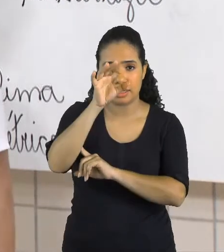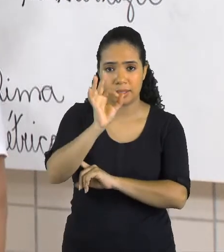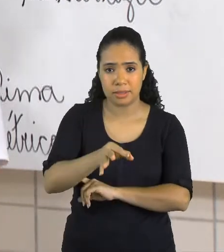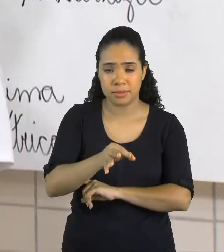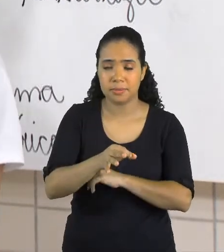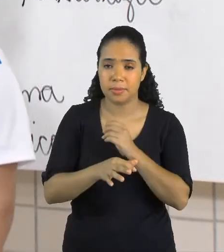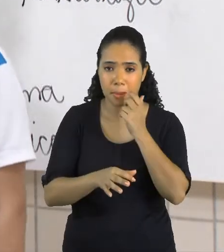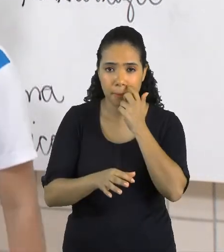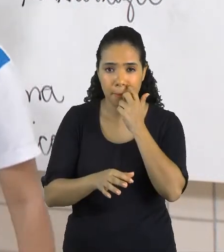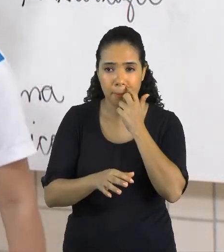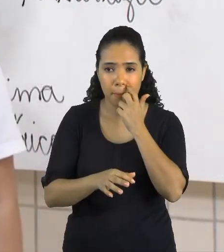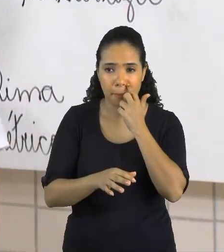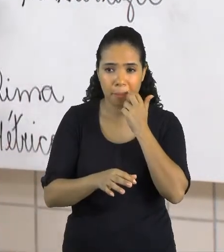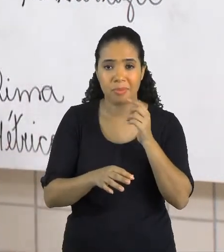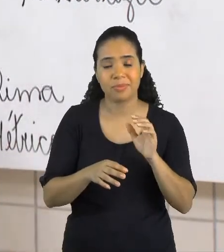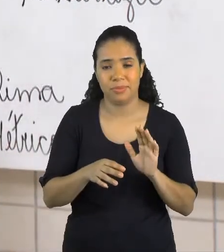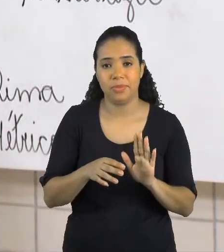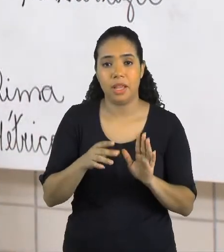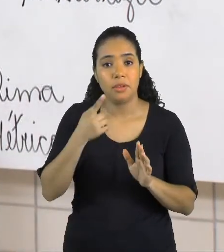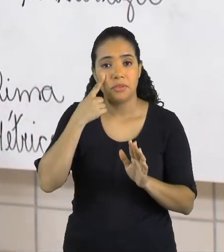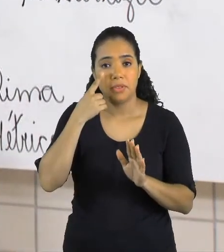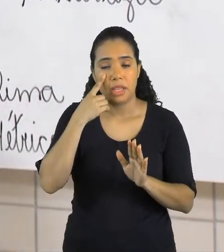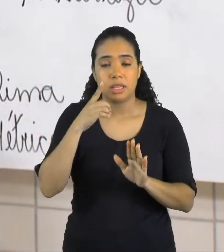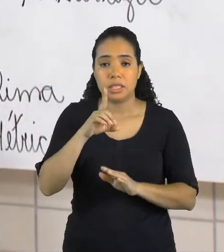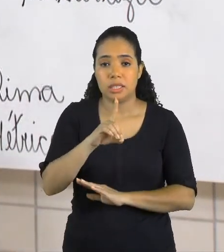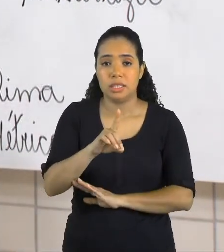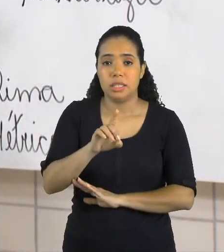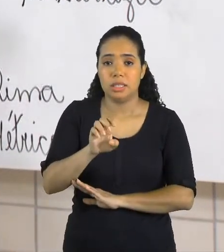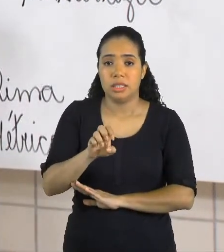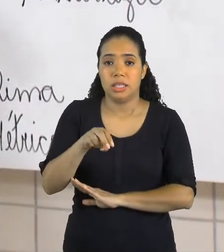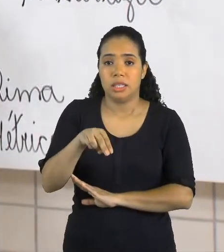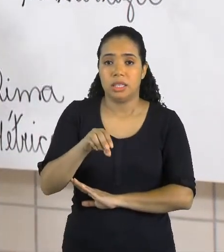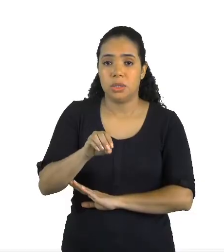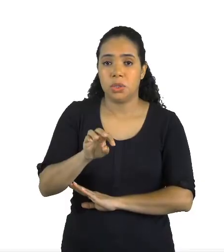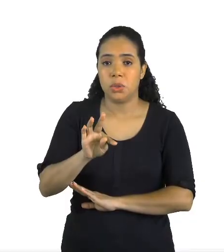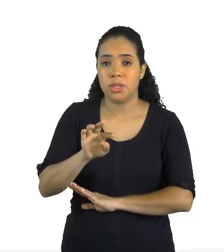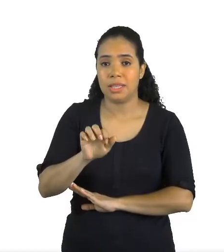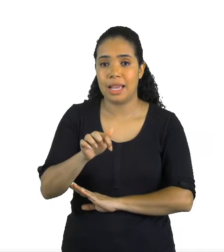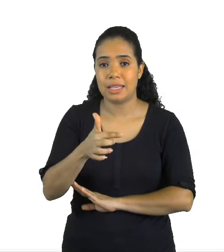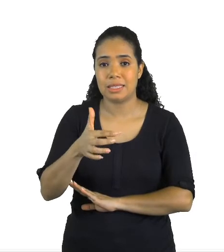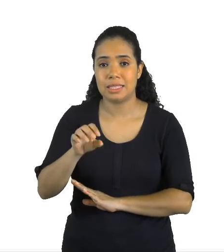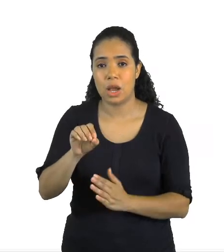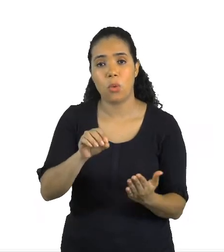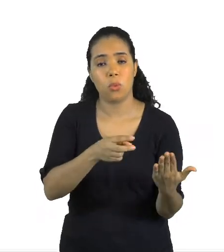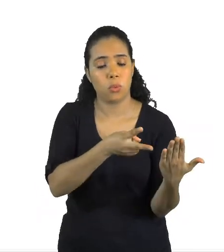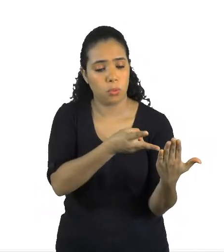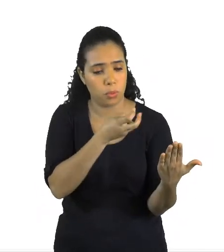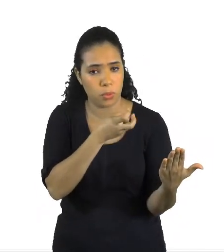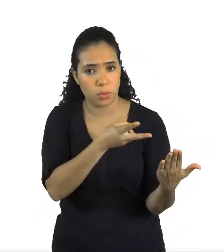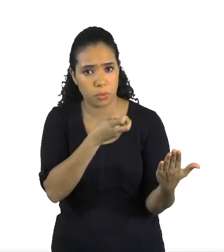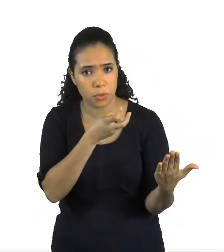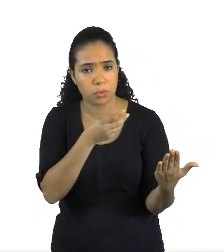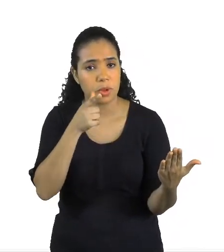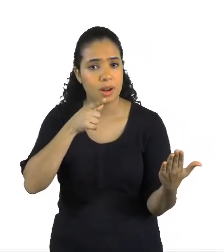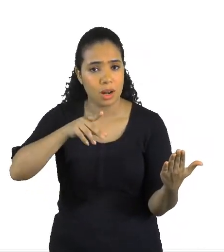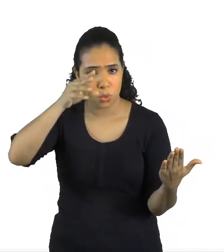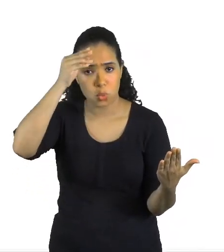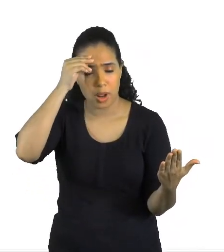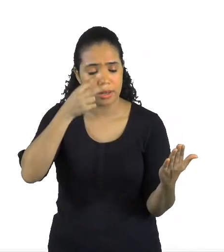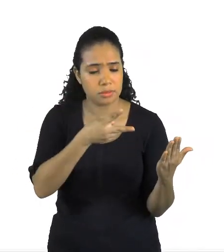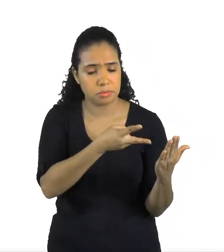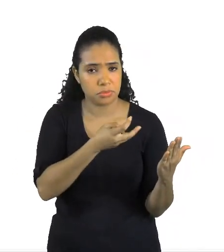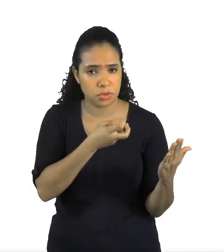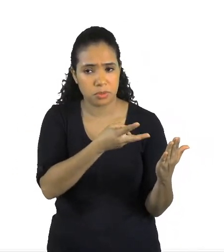Denotação. Observem. Vamos agora detalhar o que é denotação. A linguagem denotativa é